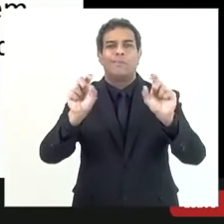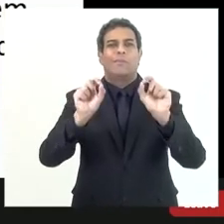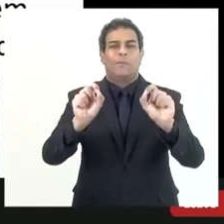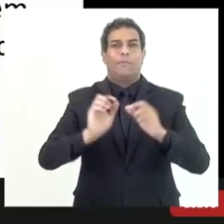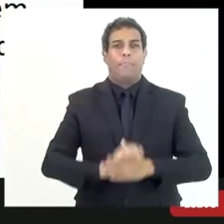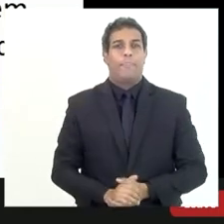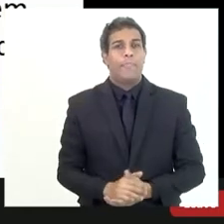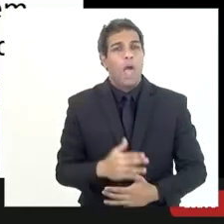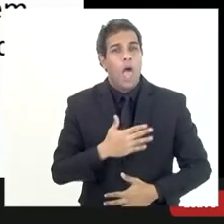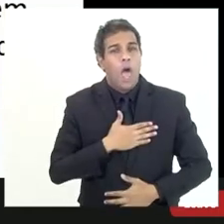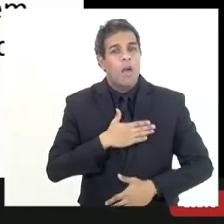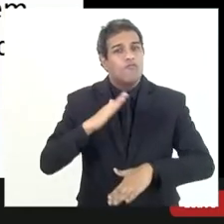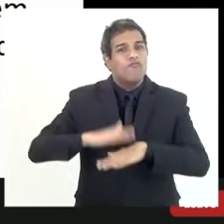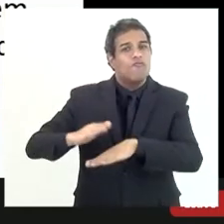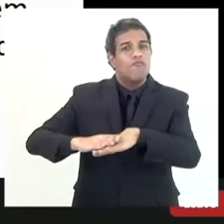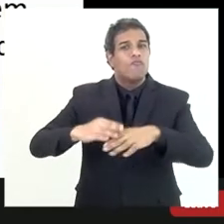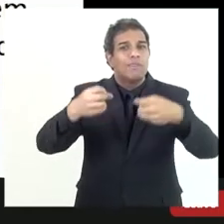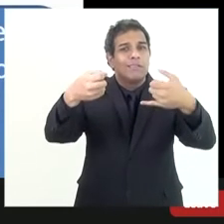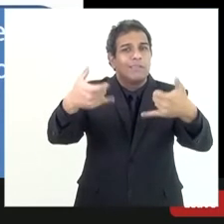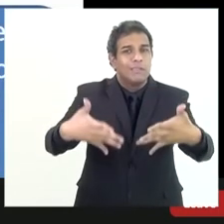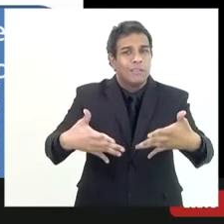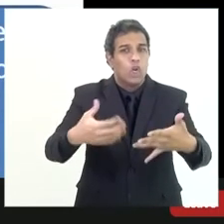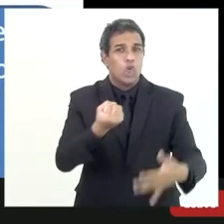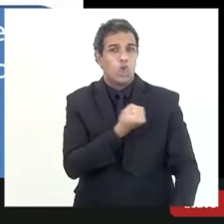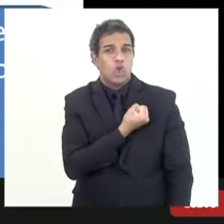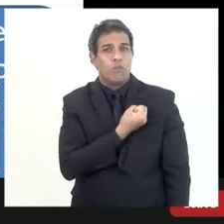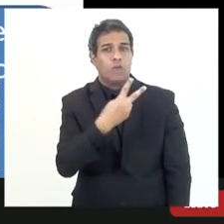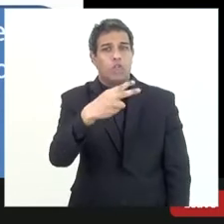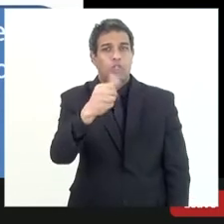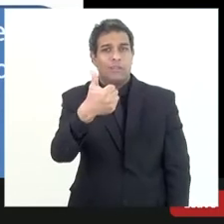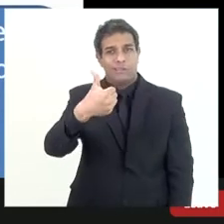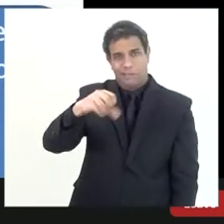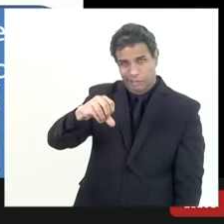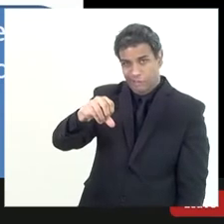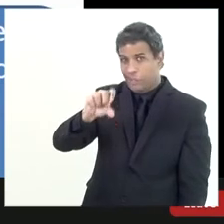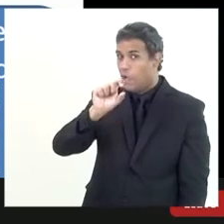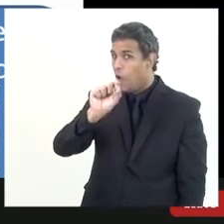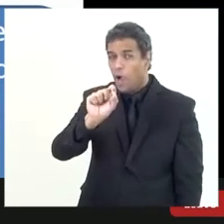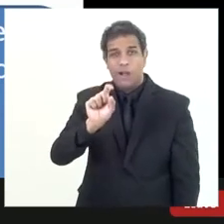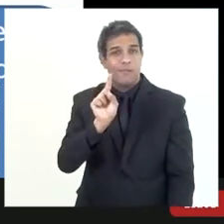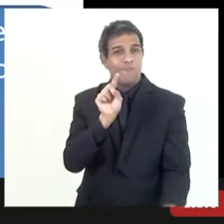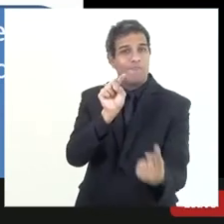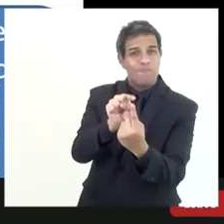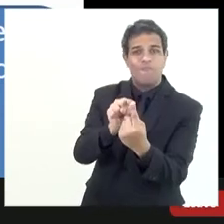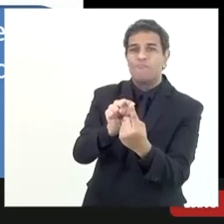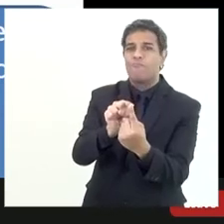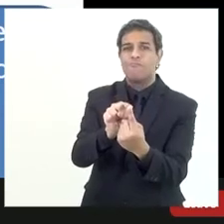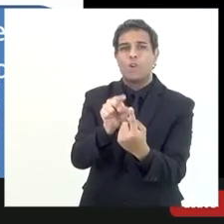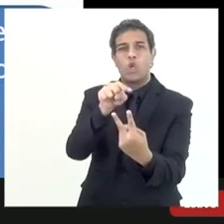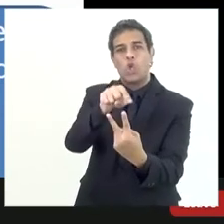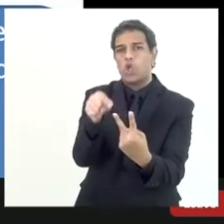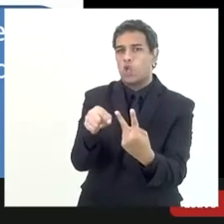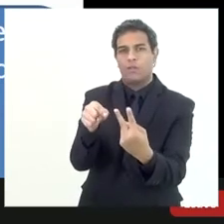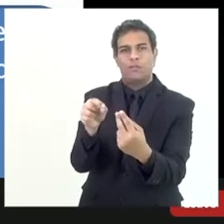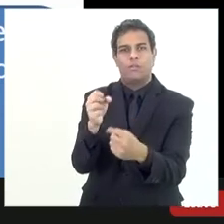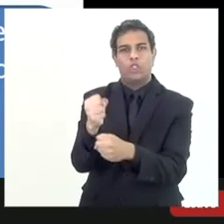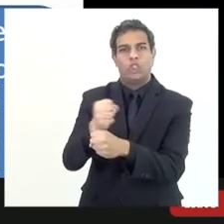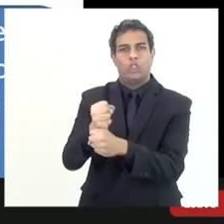a explicação somente com os valores de 2020 mas o entendimento é o mesmo né serve para os dois anos tá